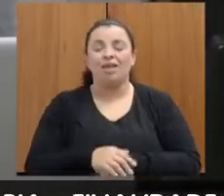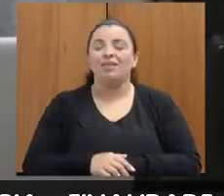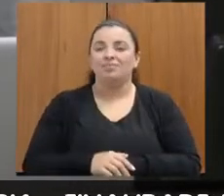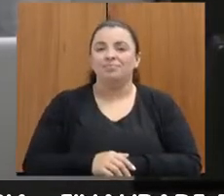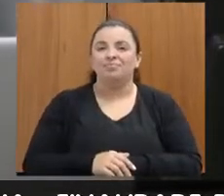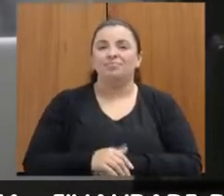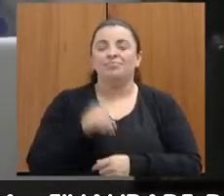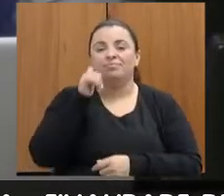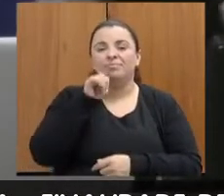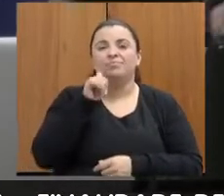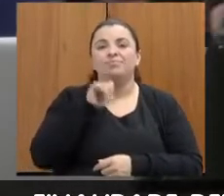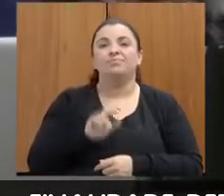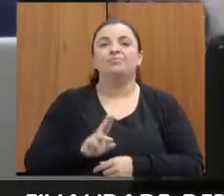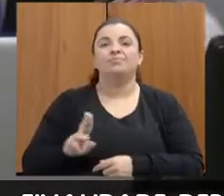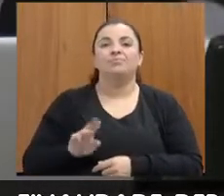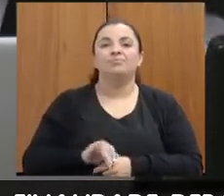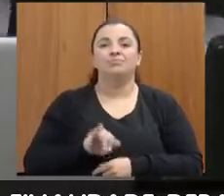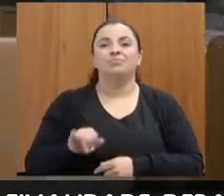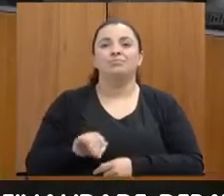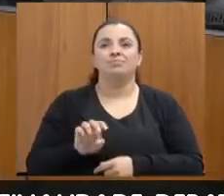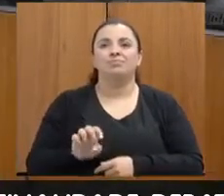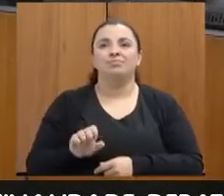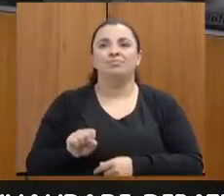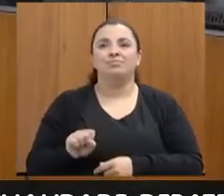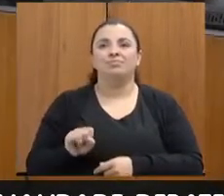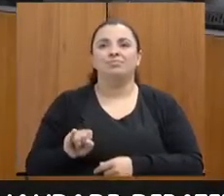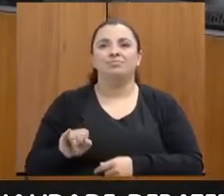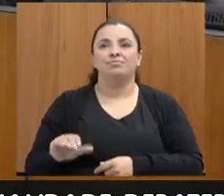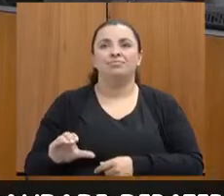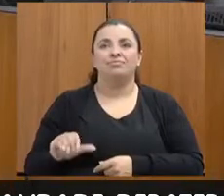Novaes Miranda. Tem assento a todos aqui?